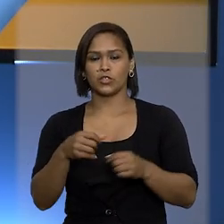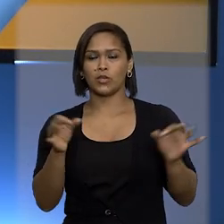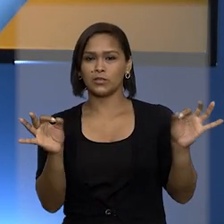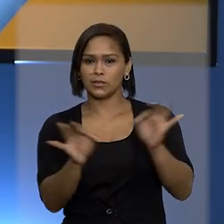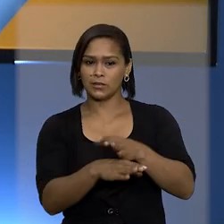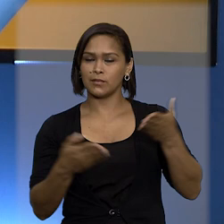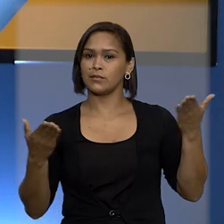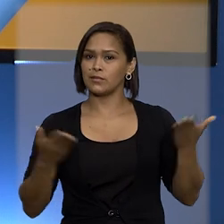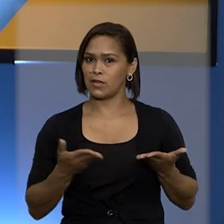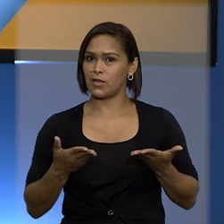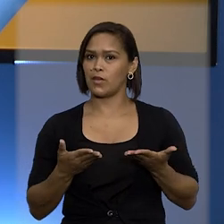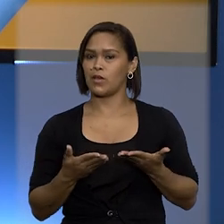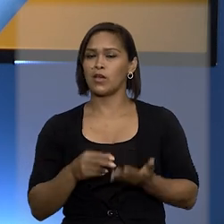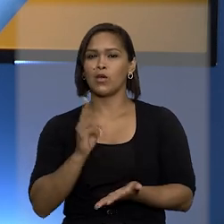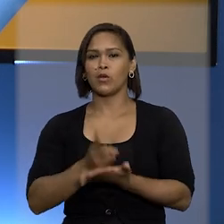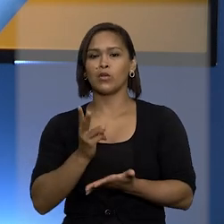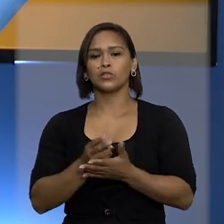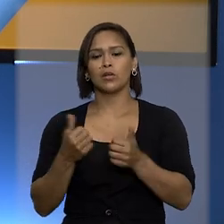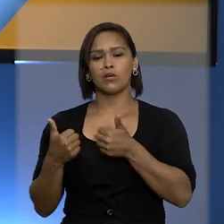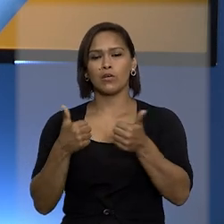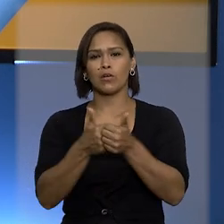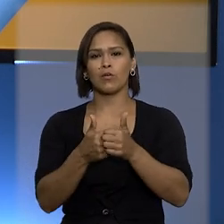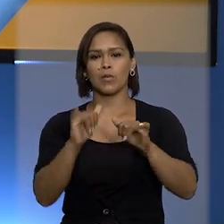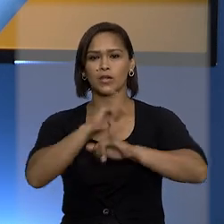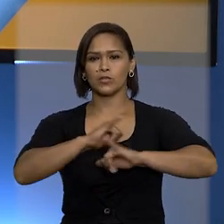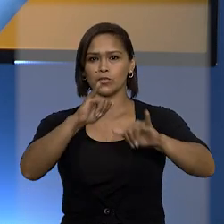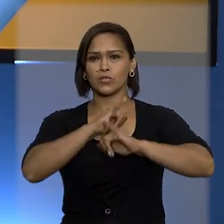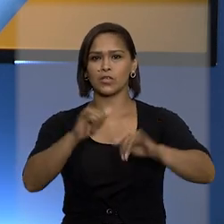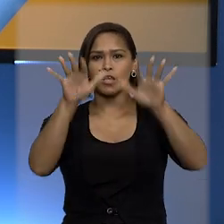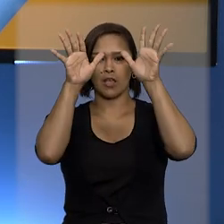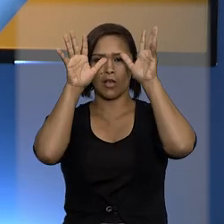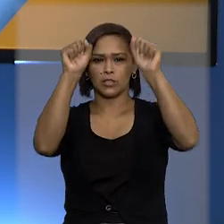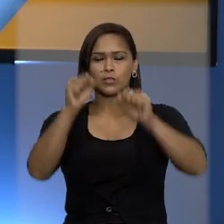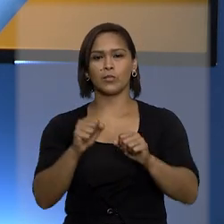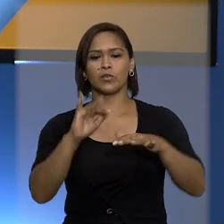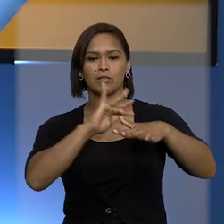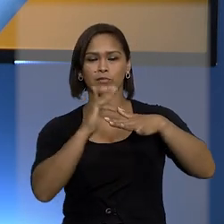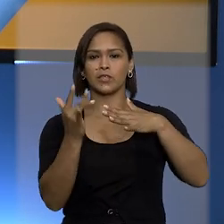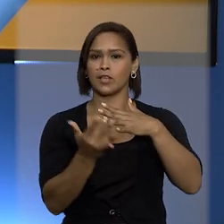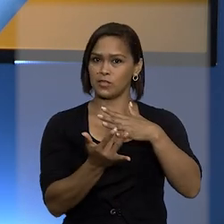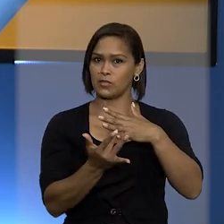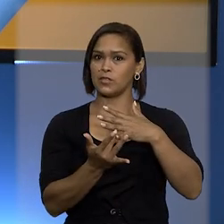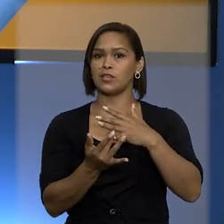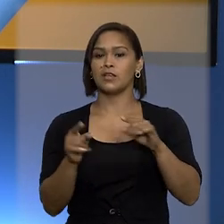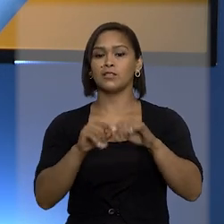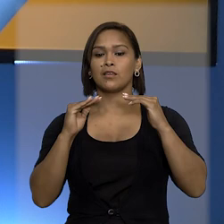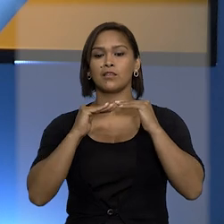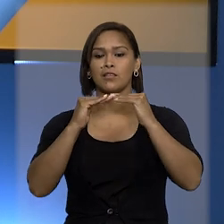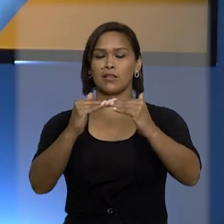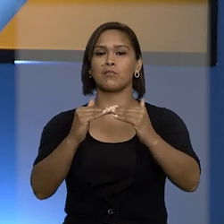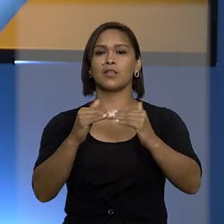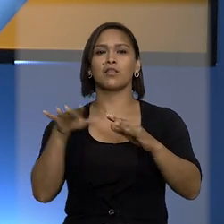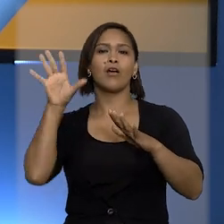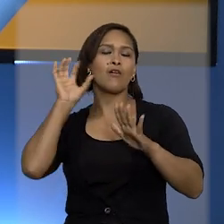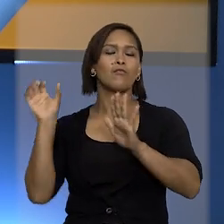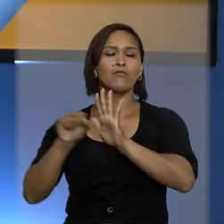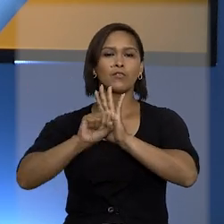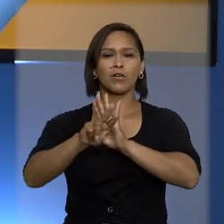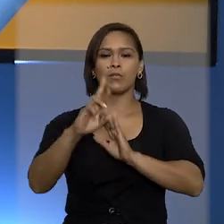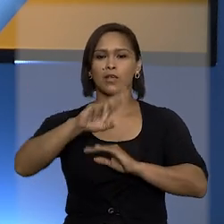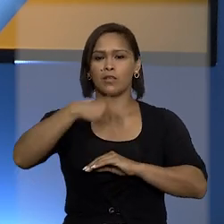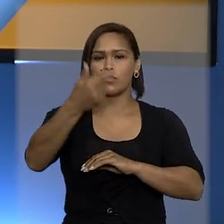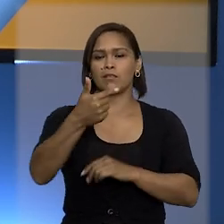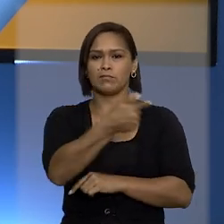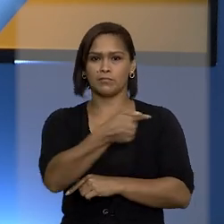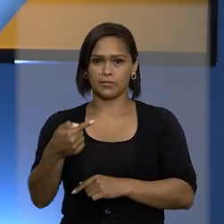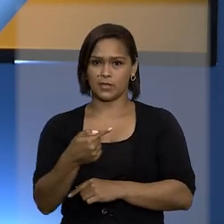termina aqui. Continue acompanhando as notícias do tribunal, nas redes sociais e nas plataformas de streaming. Até a